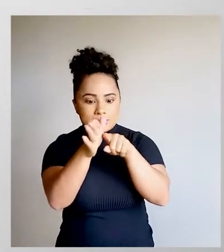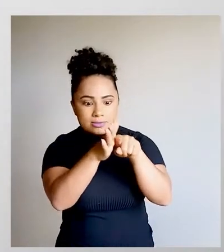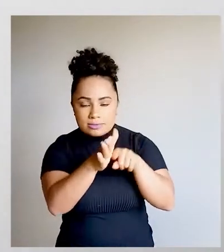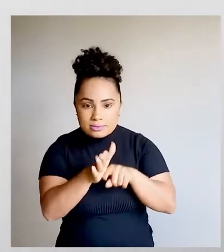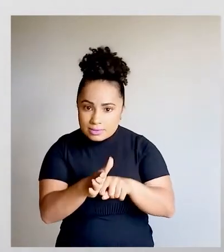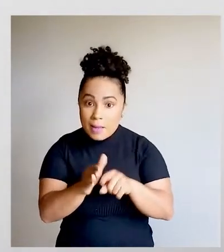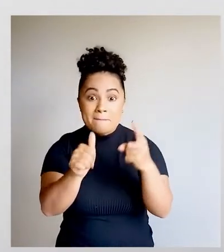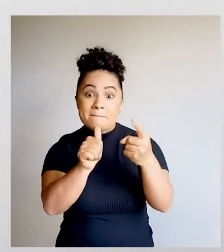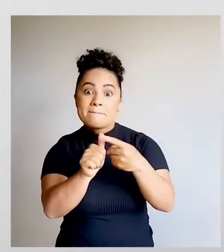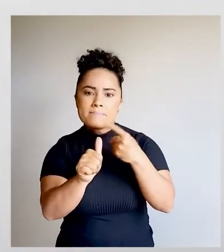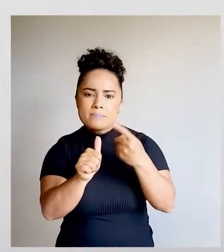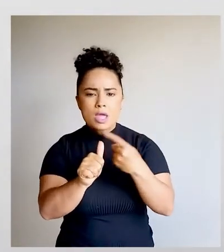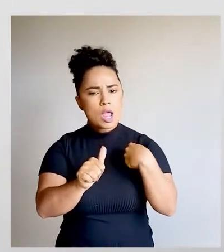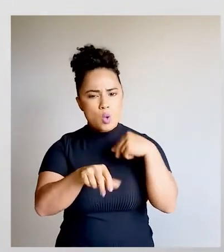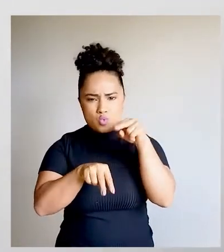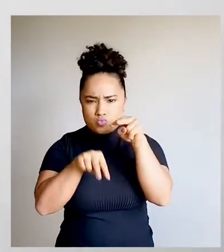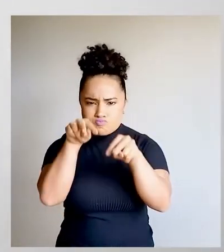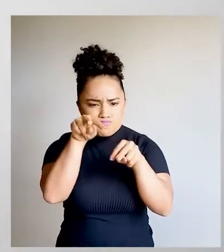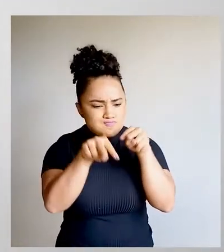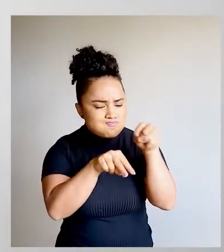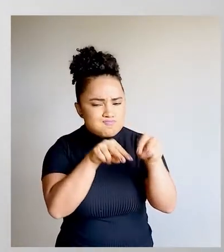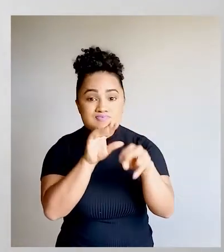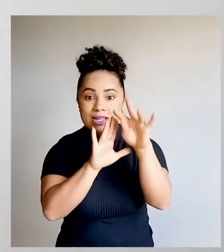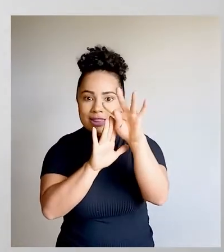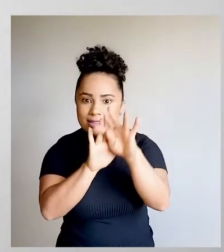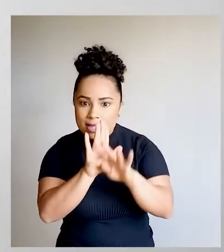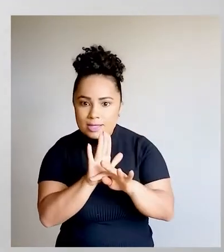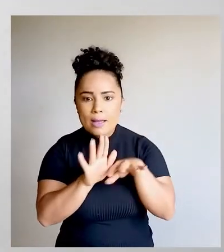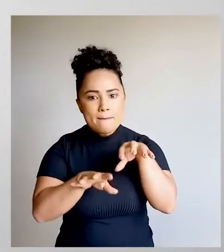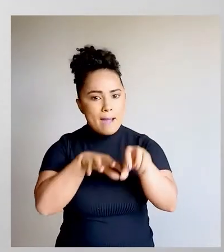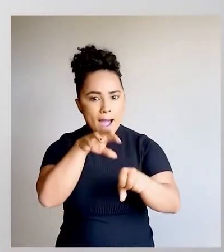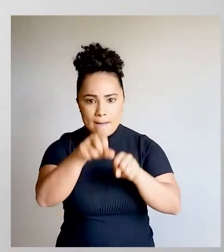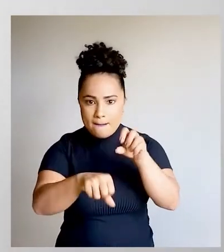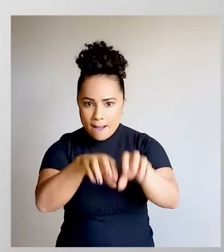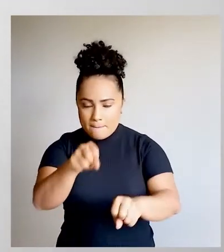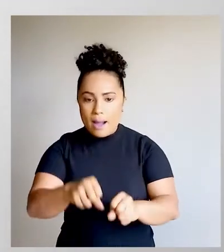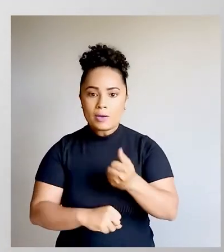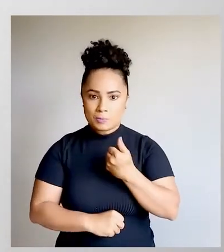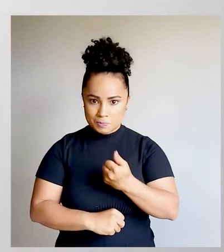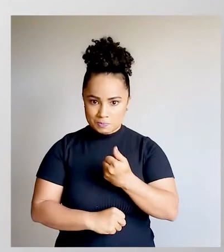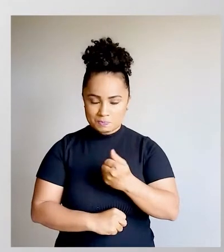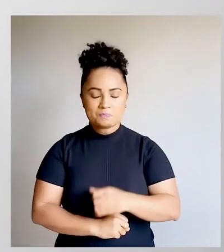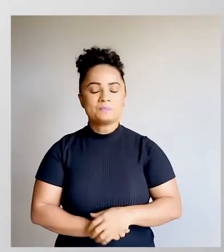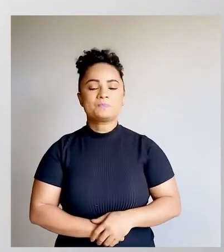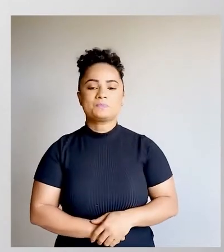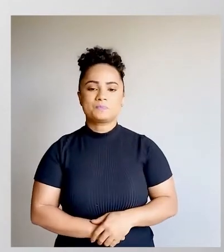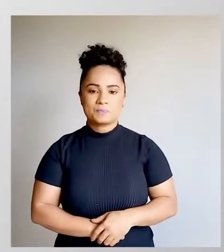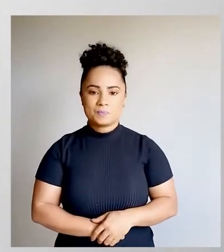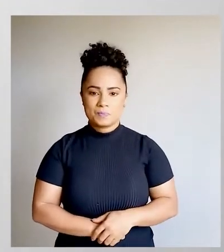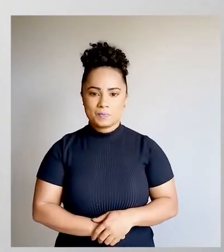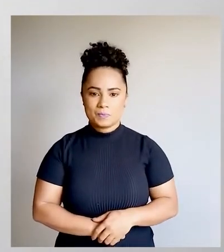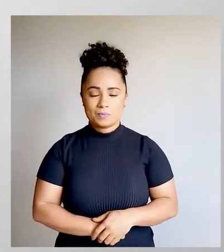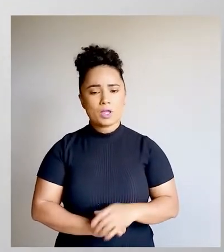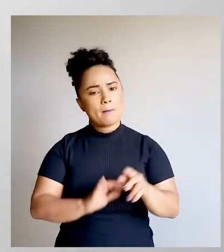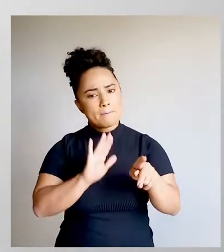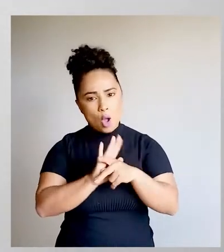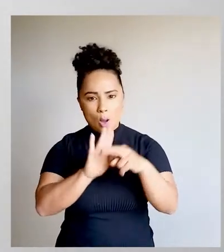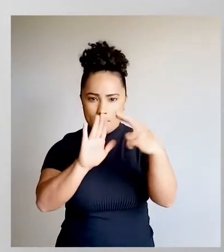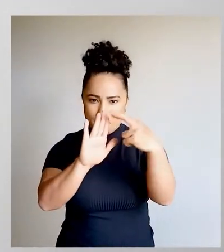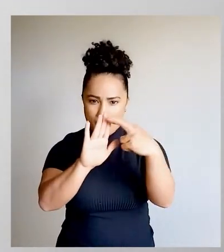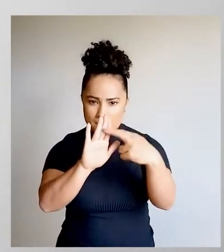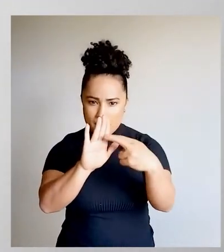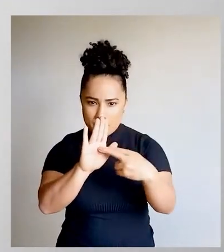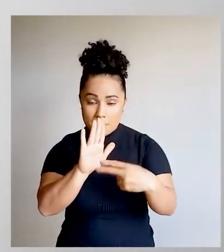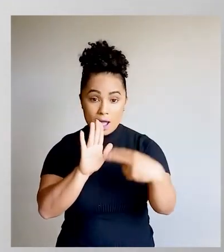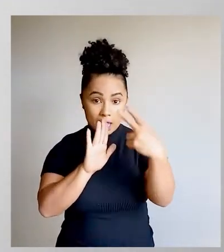fazer um mergulho no texto para eu poder encontrá-la. Está certo? Agora, dentro dos procedimentos de leitura, nós